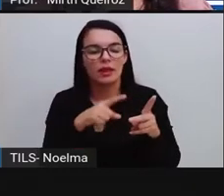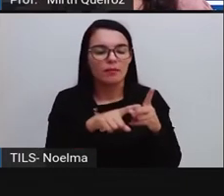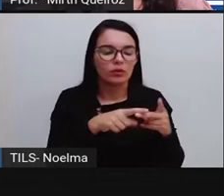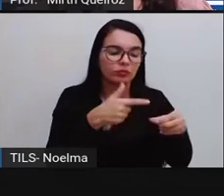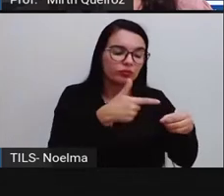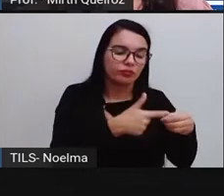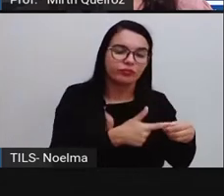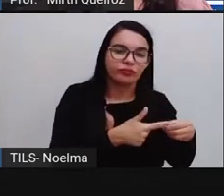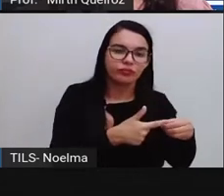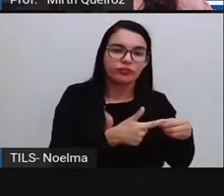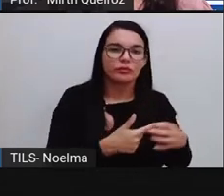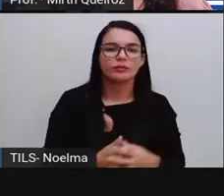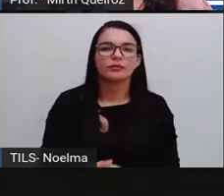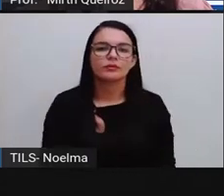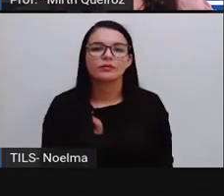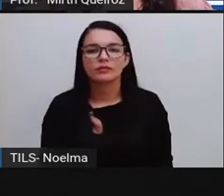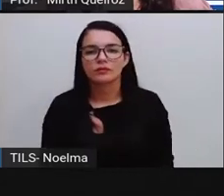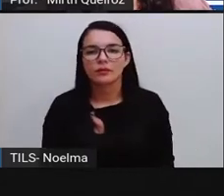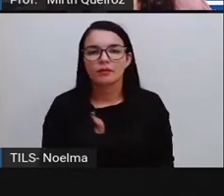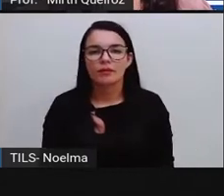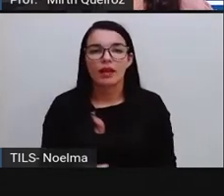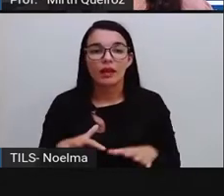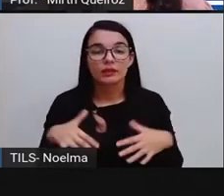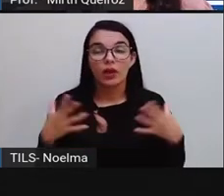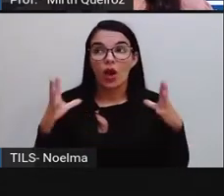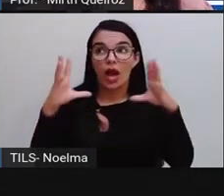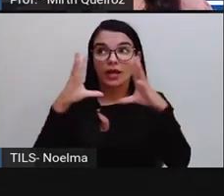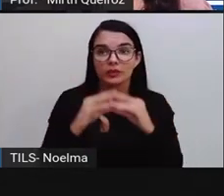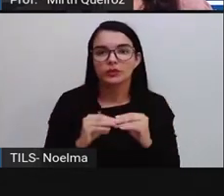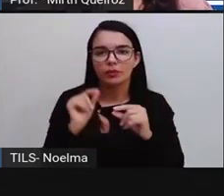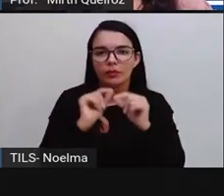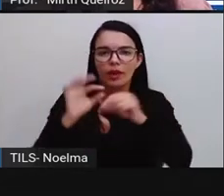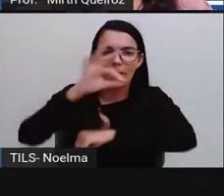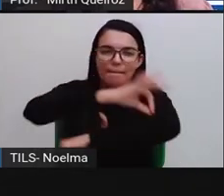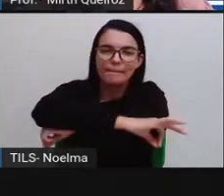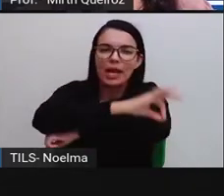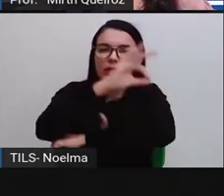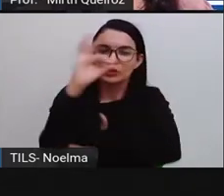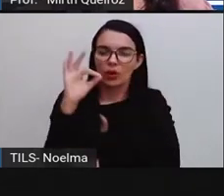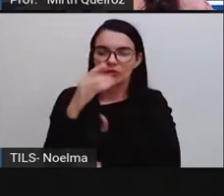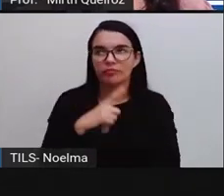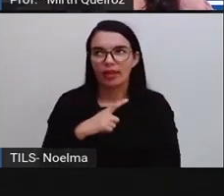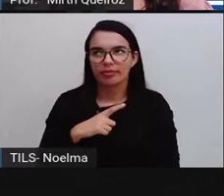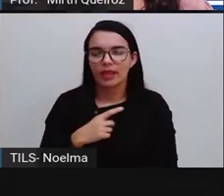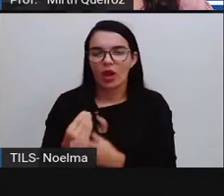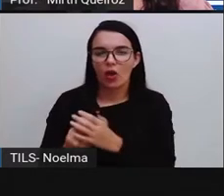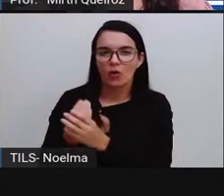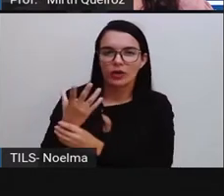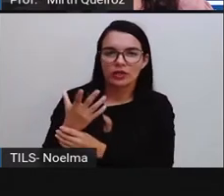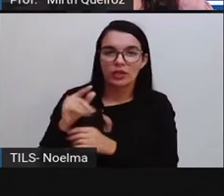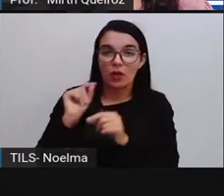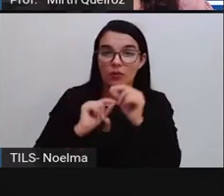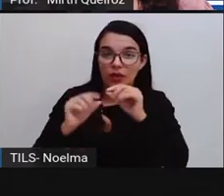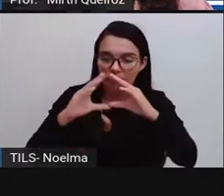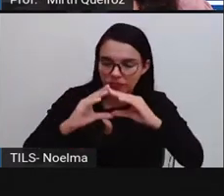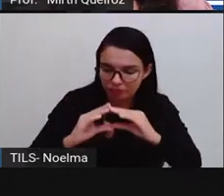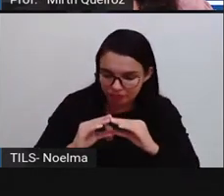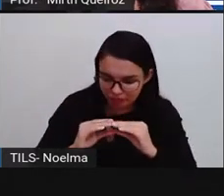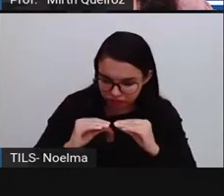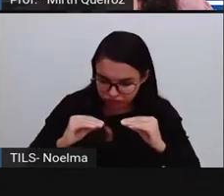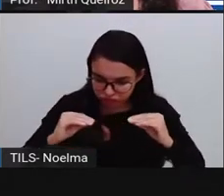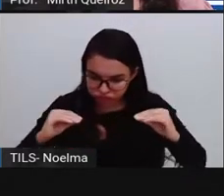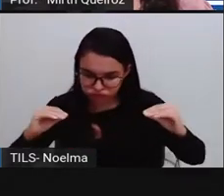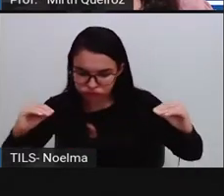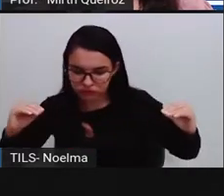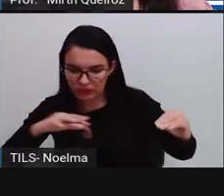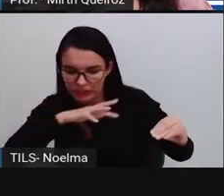postos de combustíveis. Resumindo aqui sobre o petróleo. Ele tem sua origem relacionada à decomposição de restos de